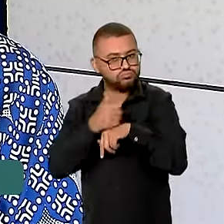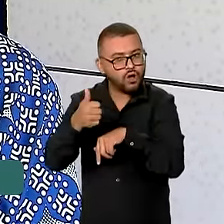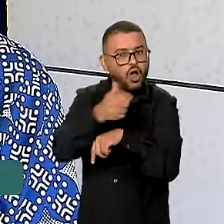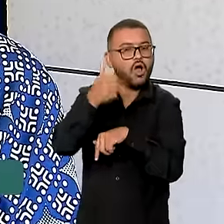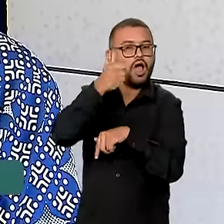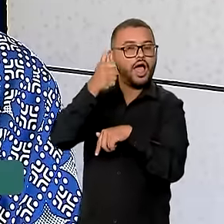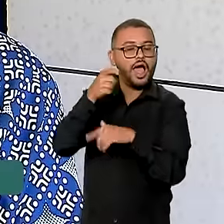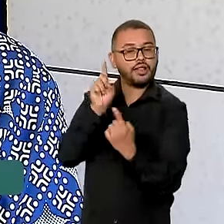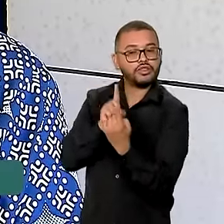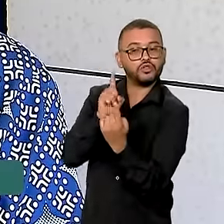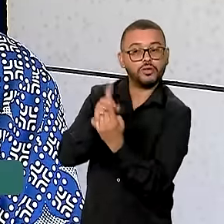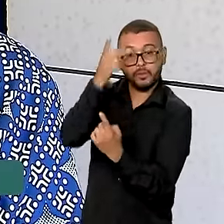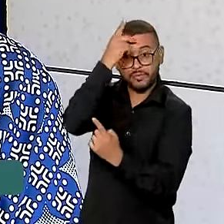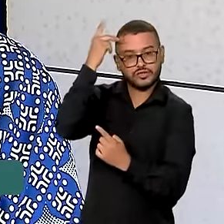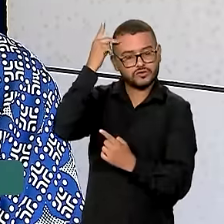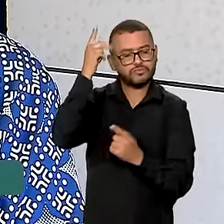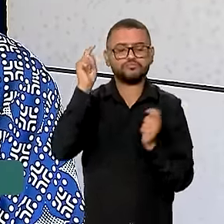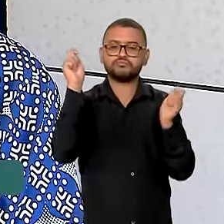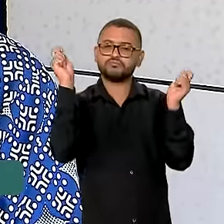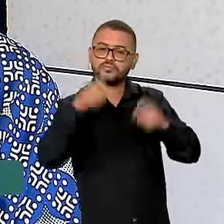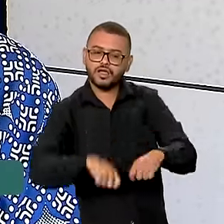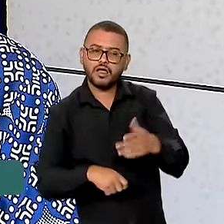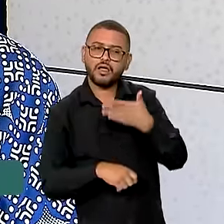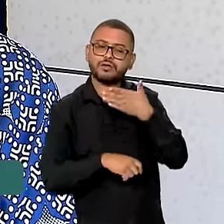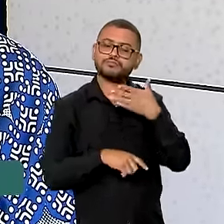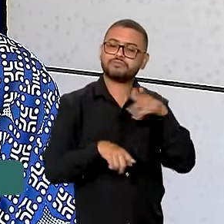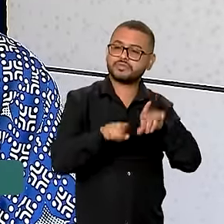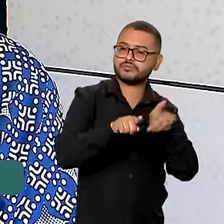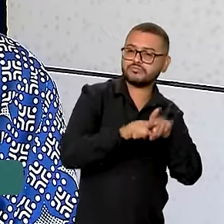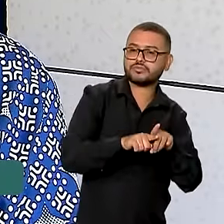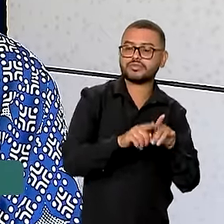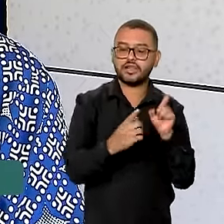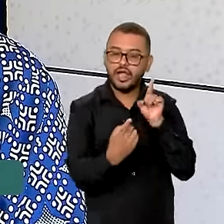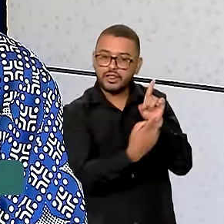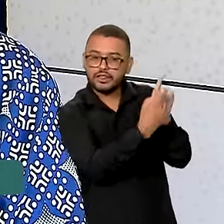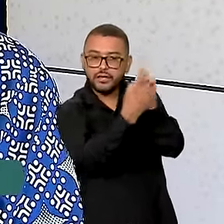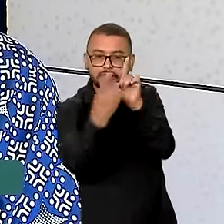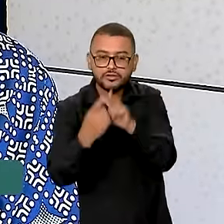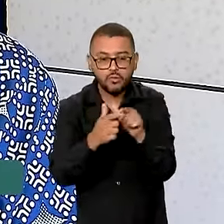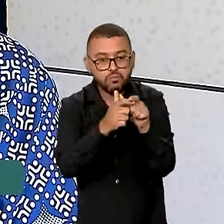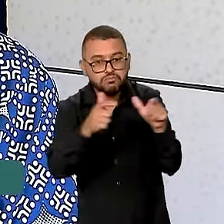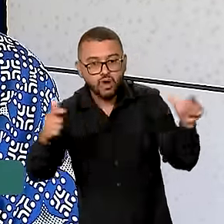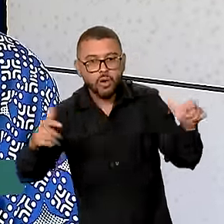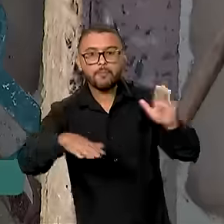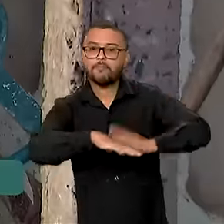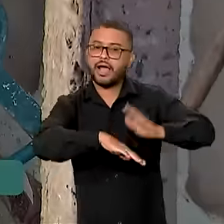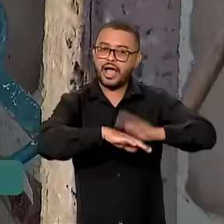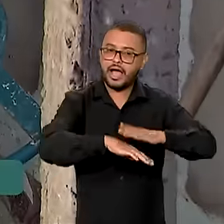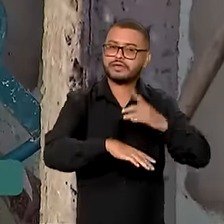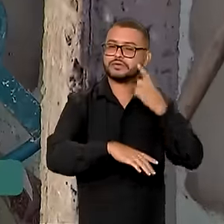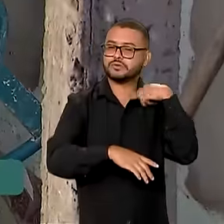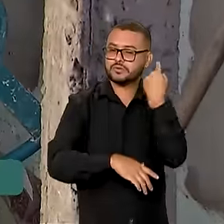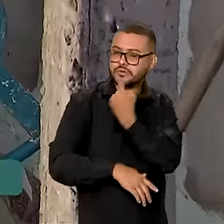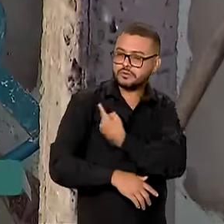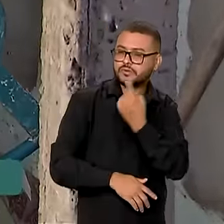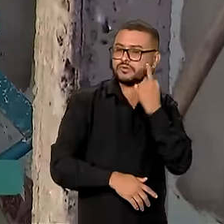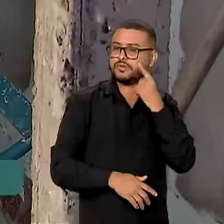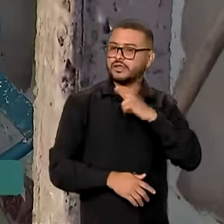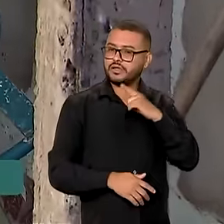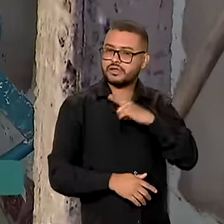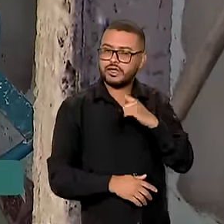atendê-los e poder, sim, melhorar no atendimento, ampliar o atendimento. Nós estamos em